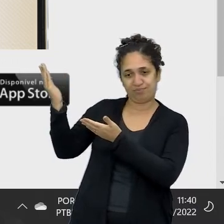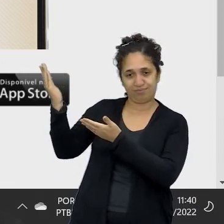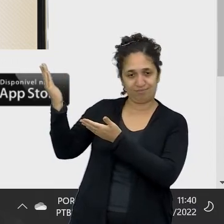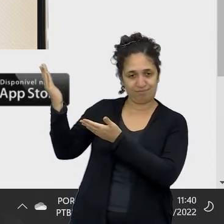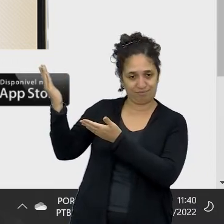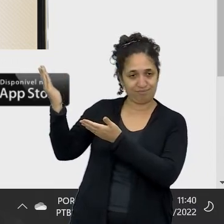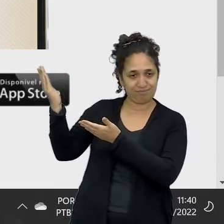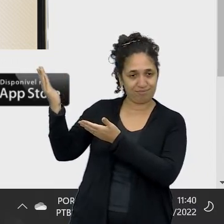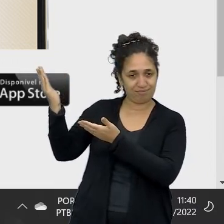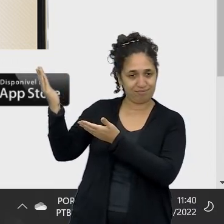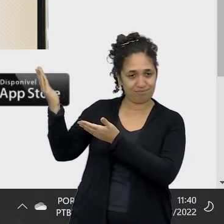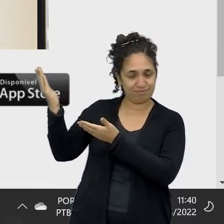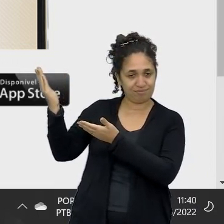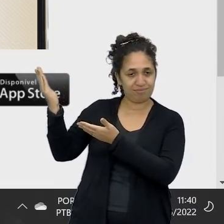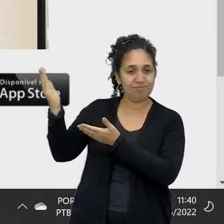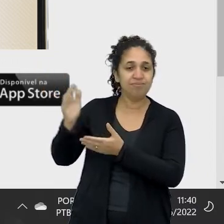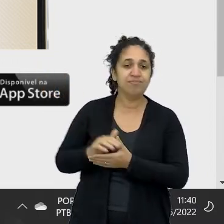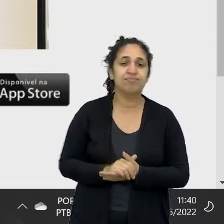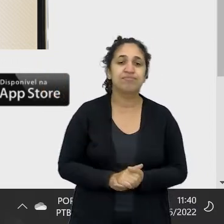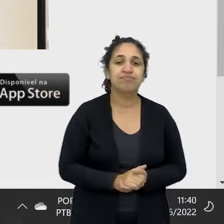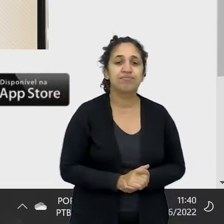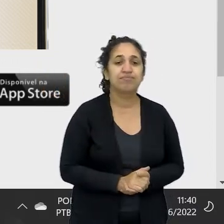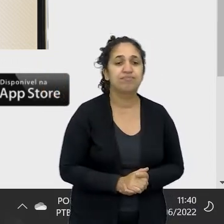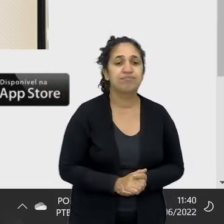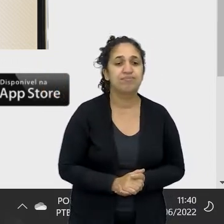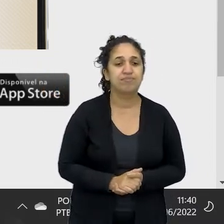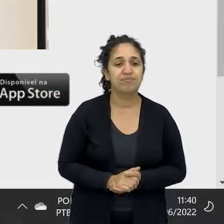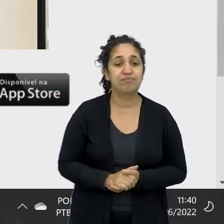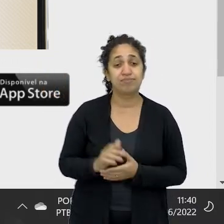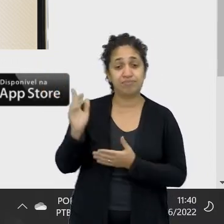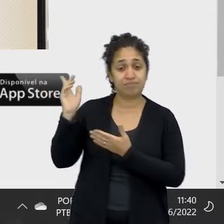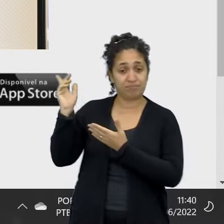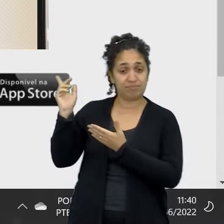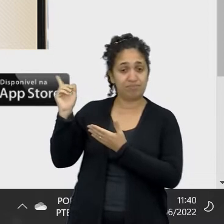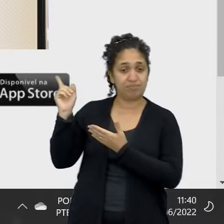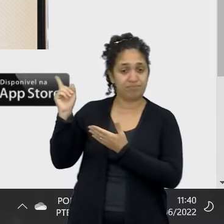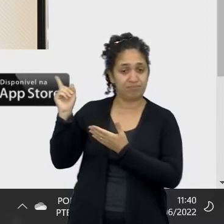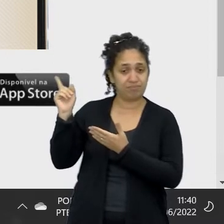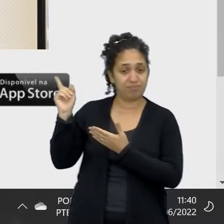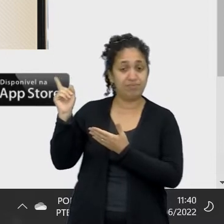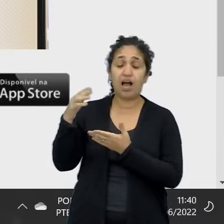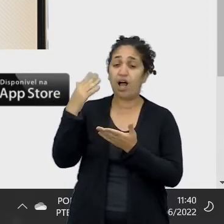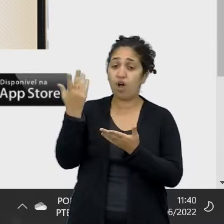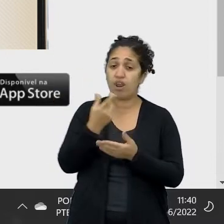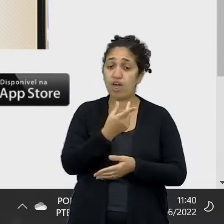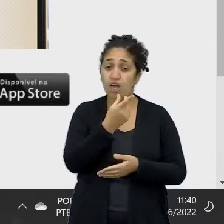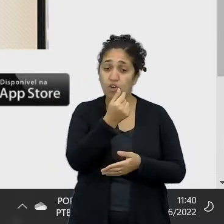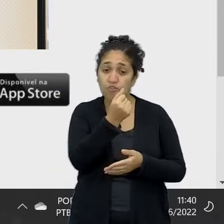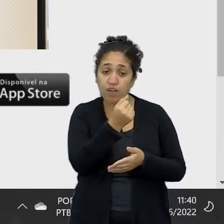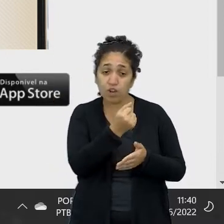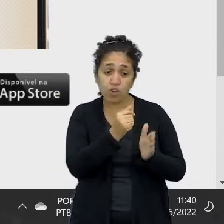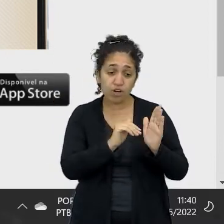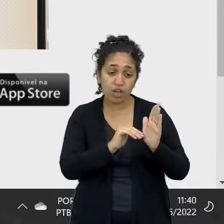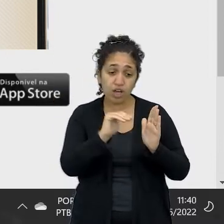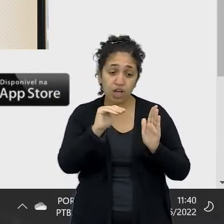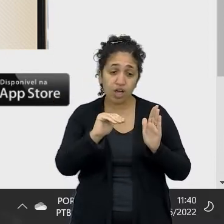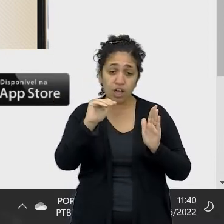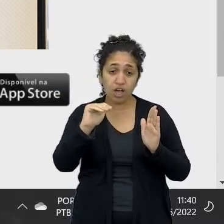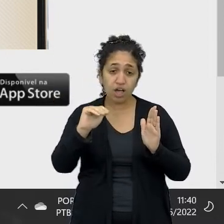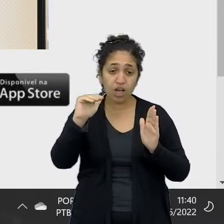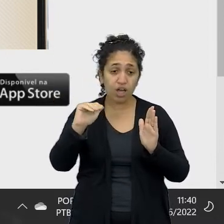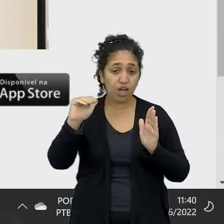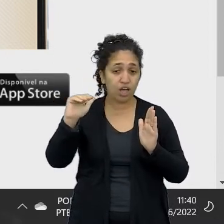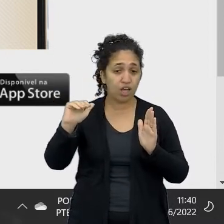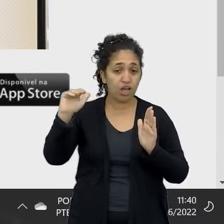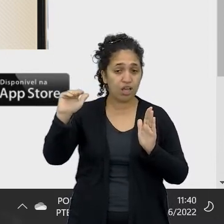cifrão e uma flechinha voltada para cima, indicando esse aplicativo. E a correção de valores, o sticker